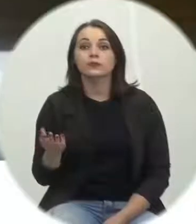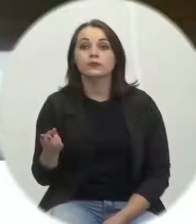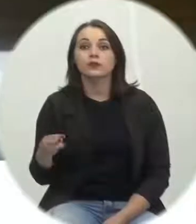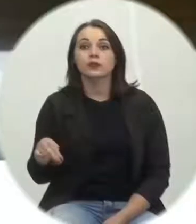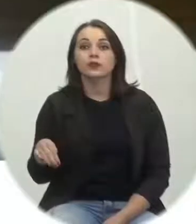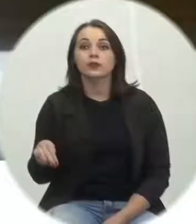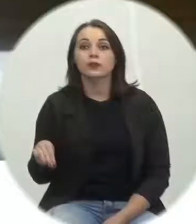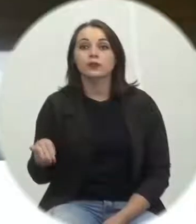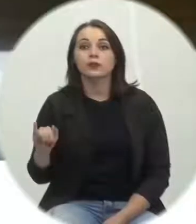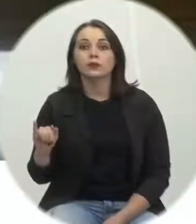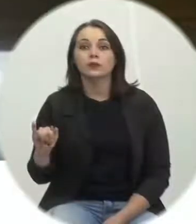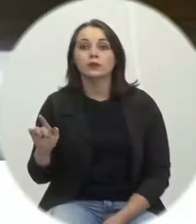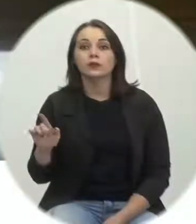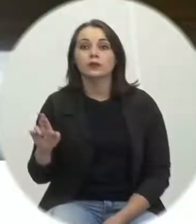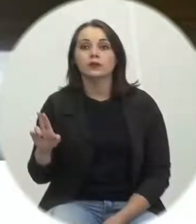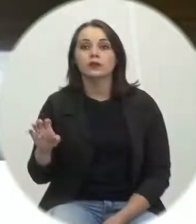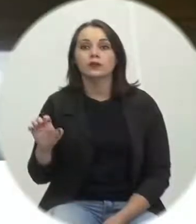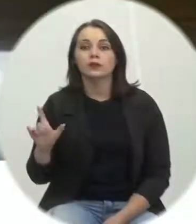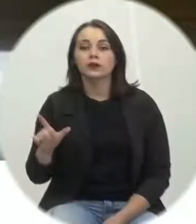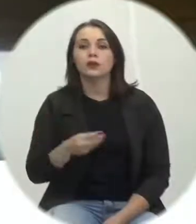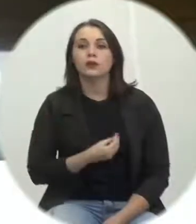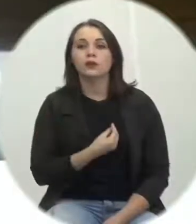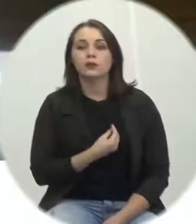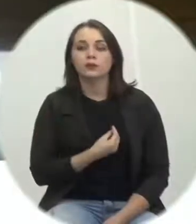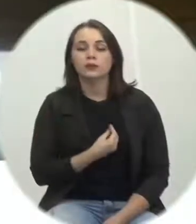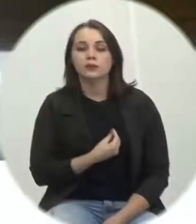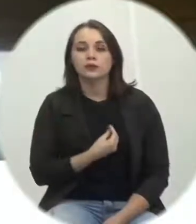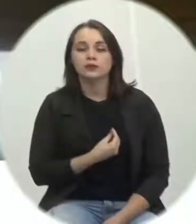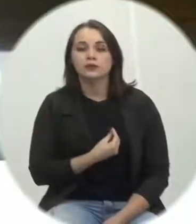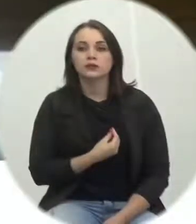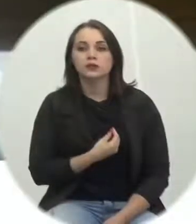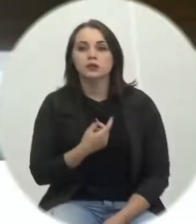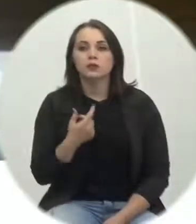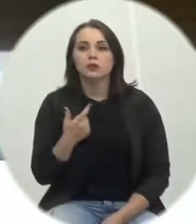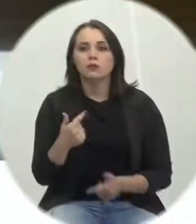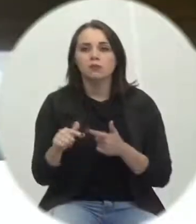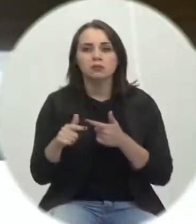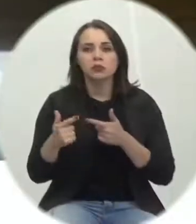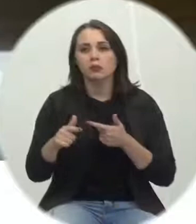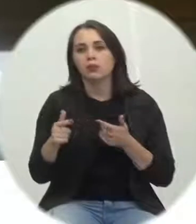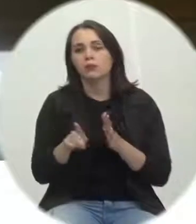O vereador Miguel está presente, mas deve ter tido algum problema técnico.